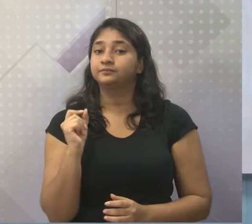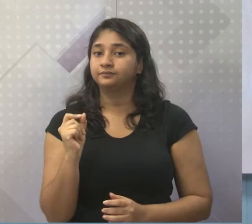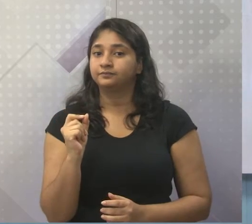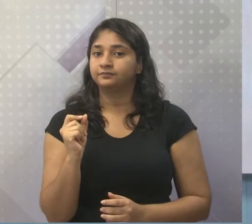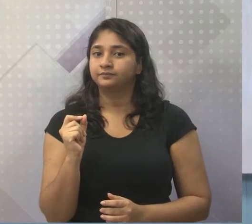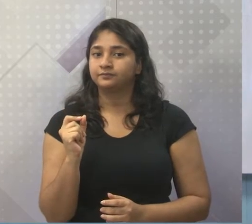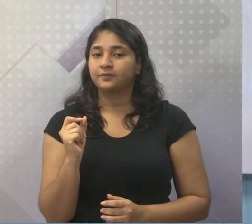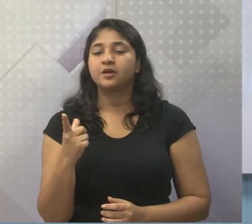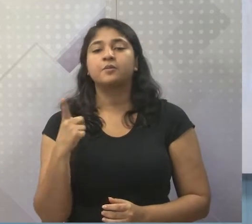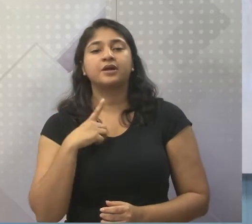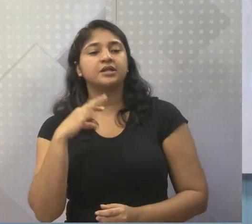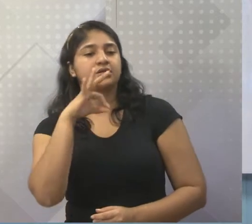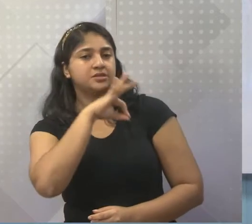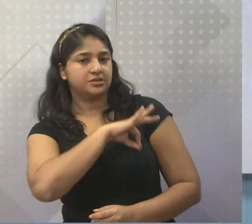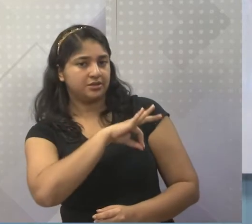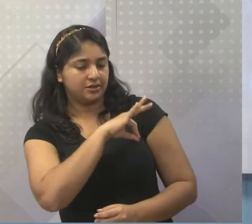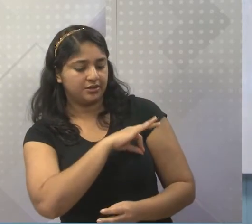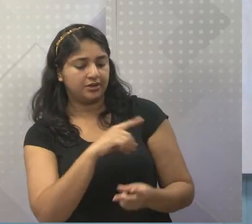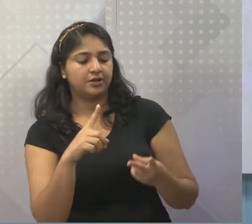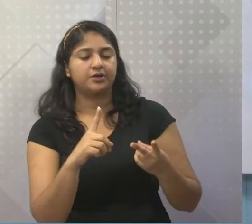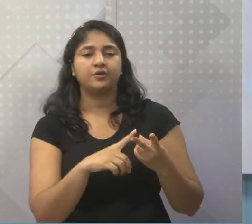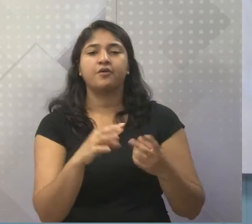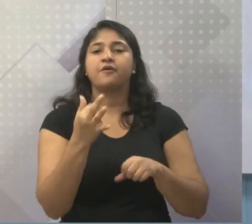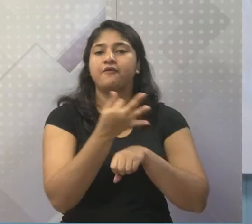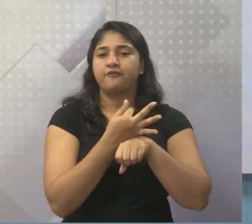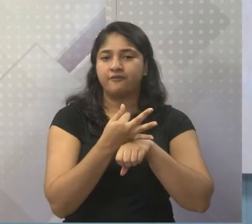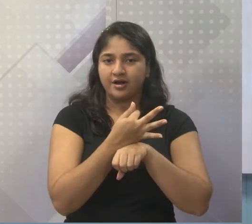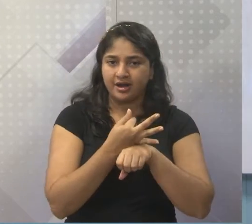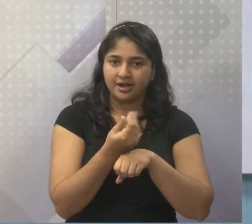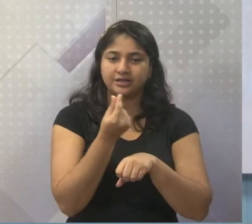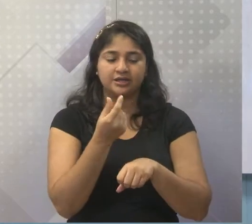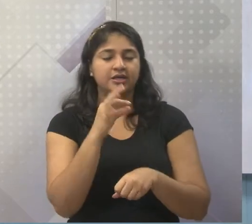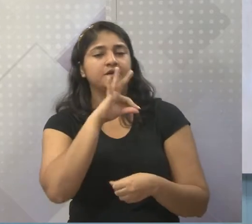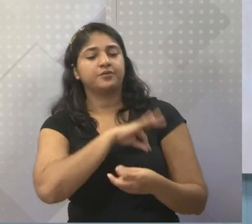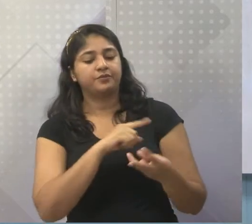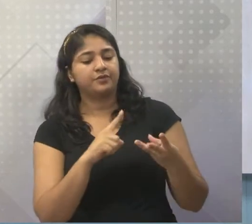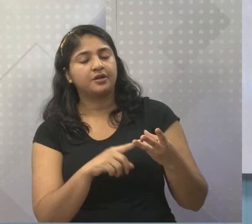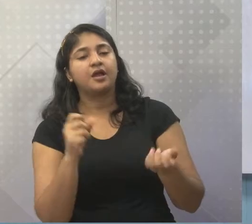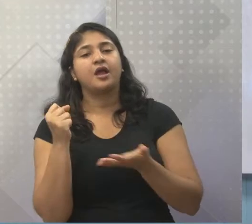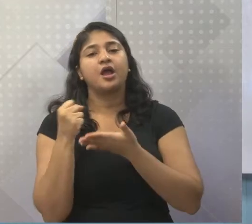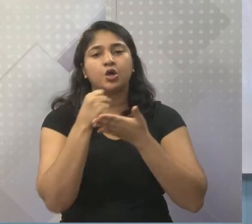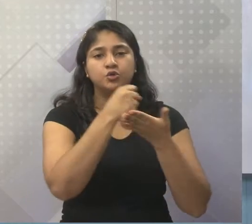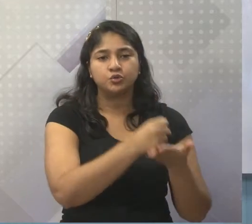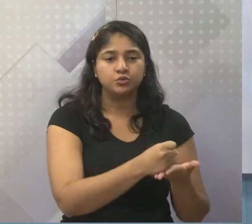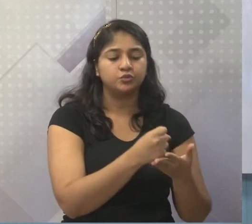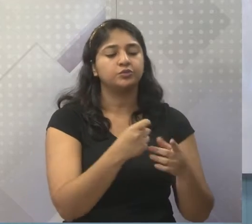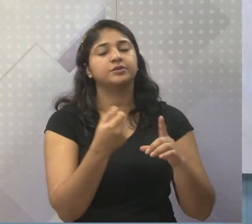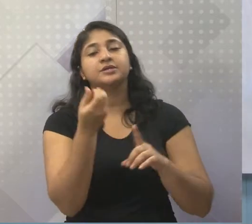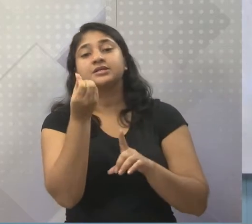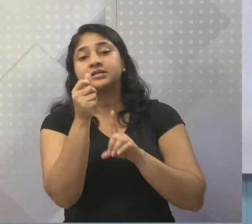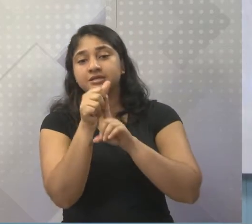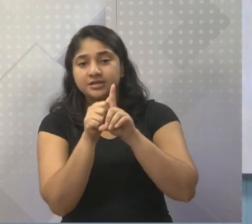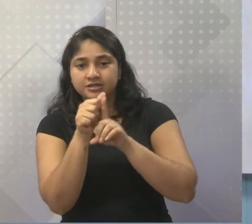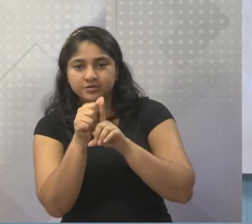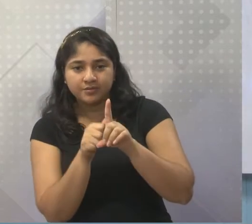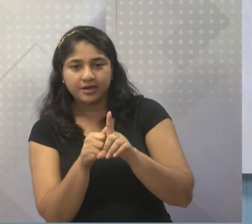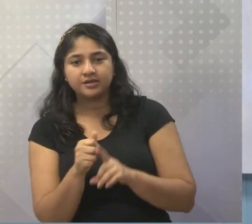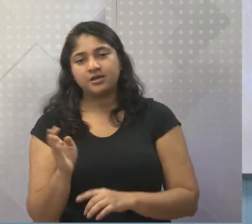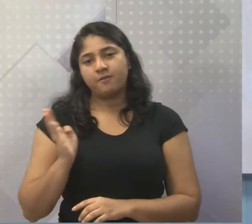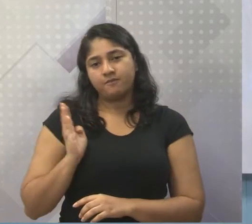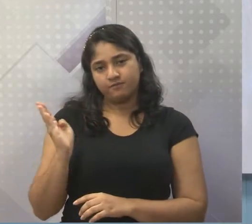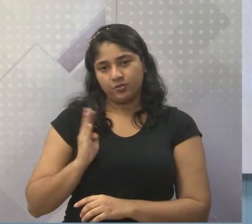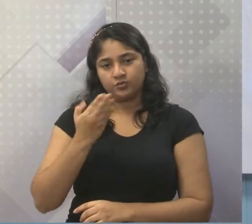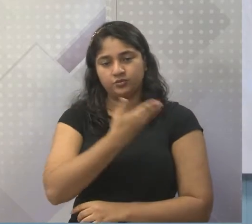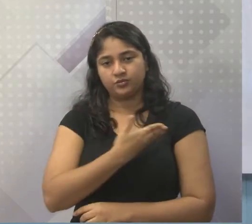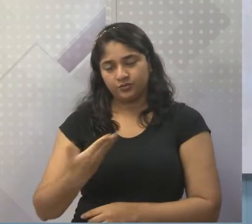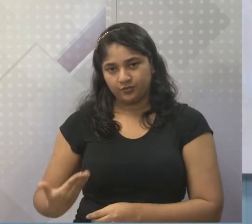Ele recebe 13º, recebe férias, recebe auxílio, passa seis meses aí recebendo o auxílio do